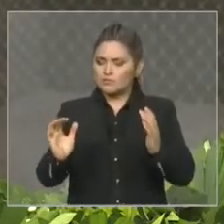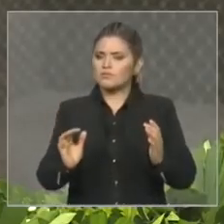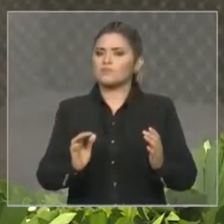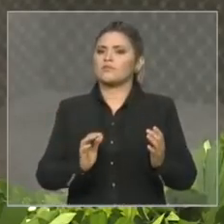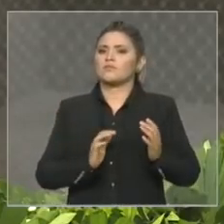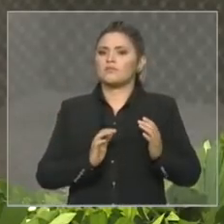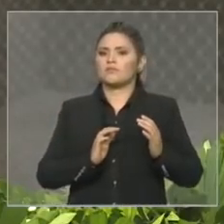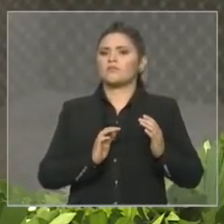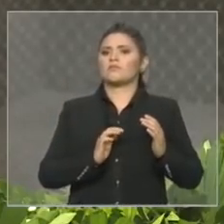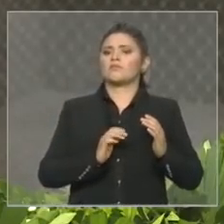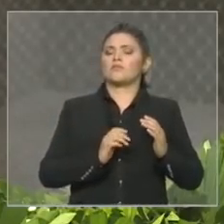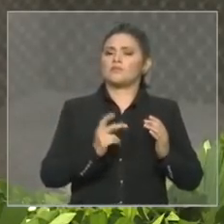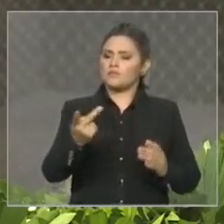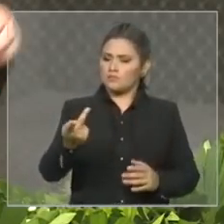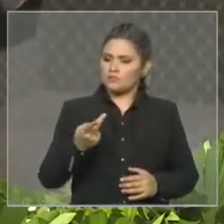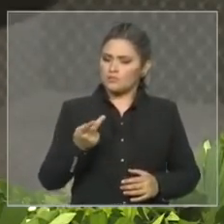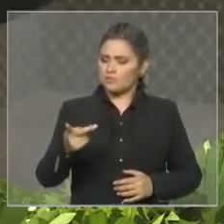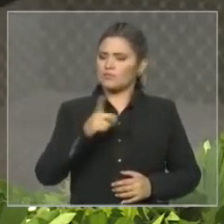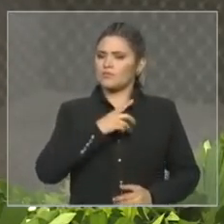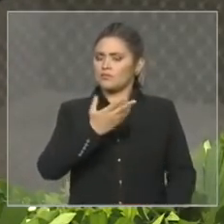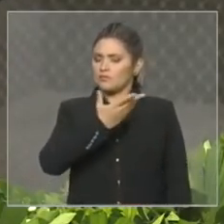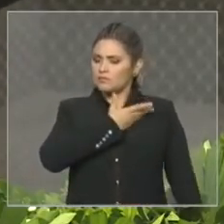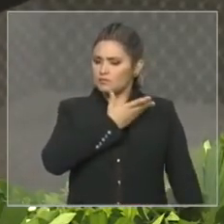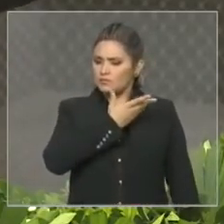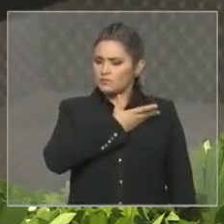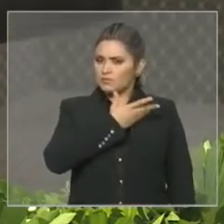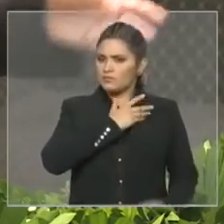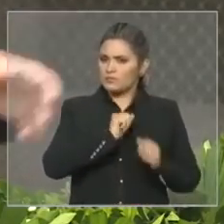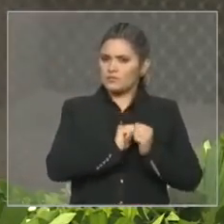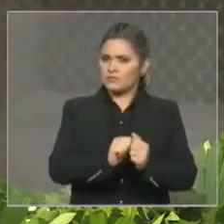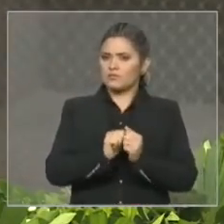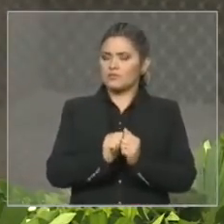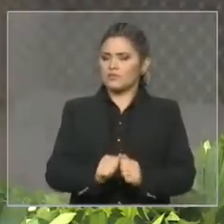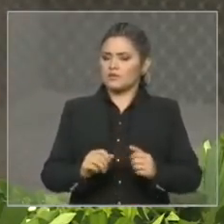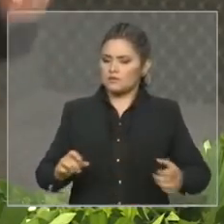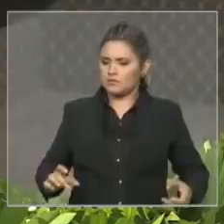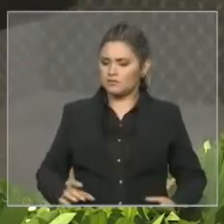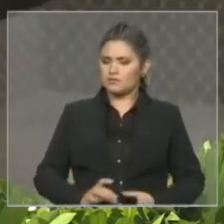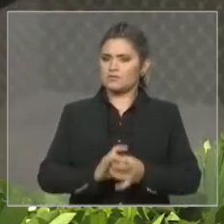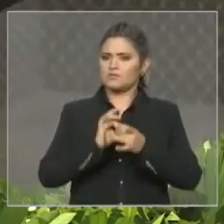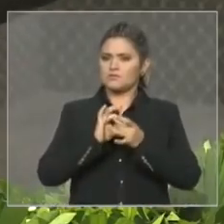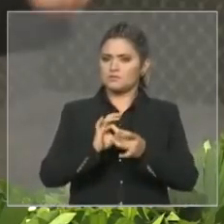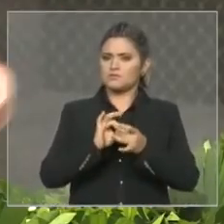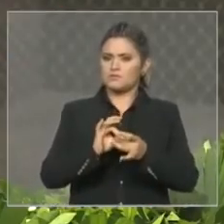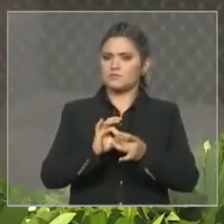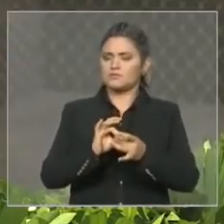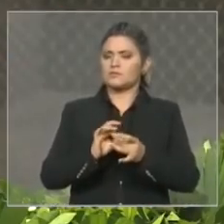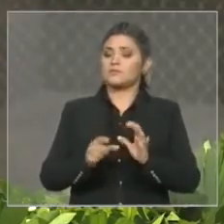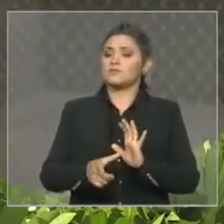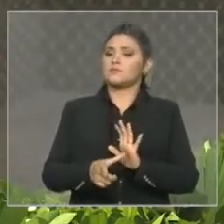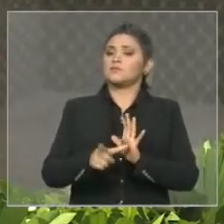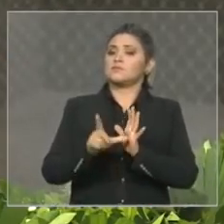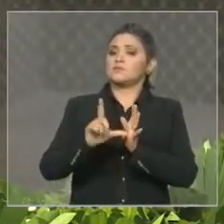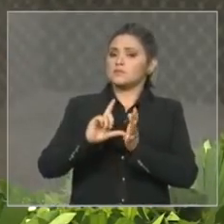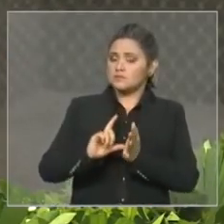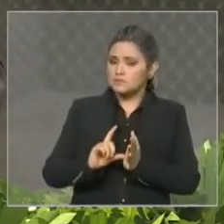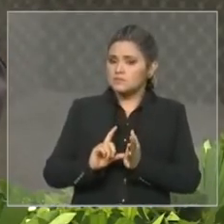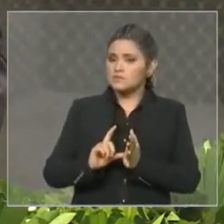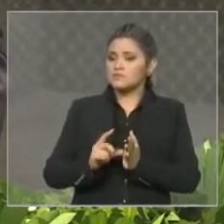amizade, de fraternidade, que nos unem há algumas décadas, antecedendo mesmo a nossa própria